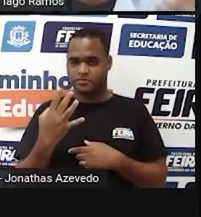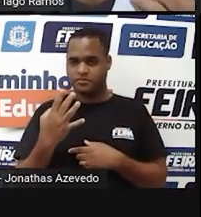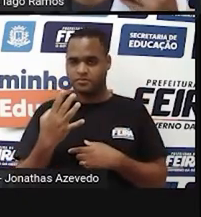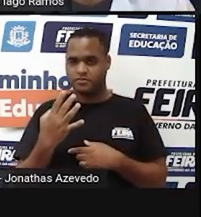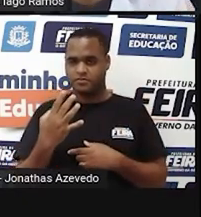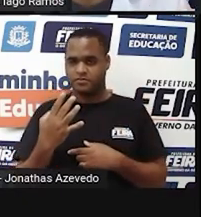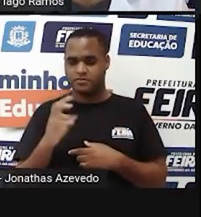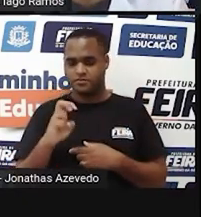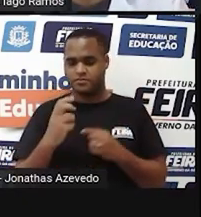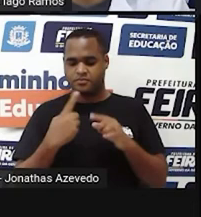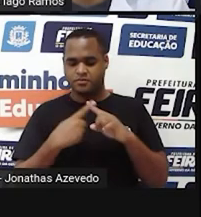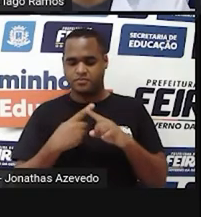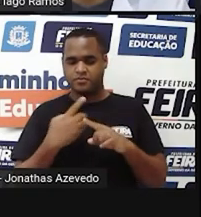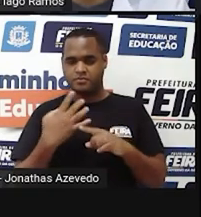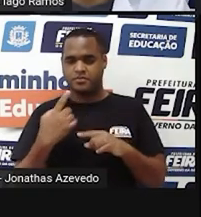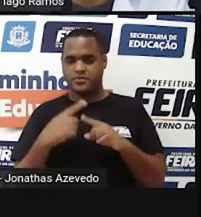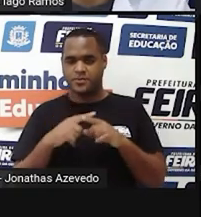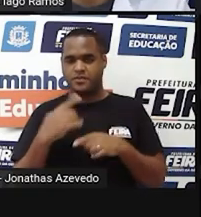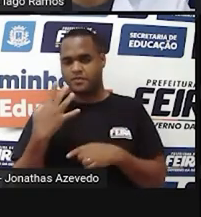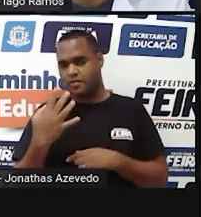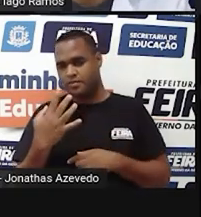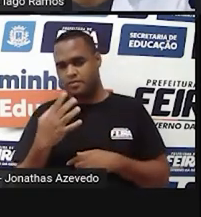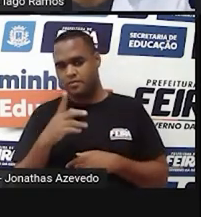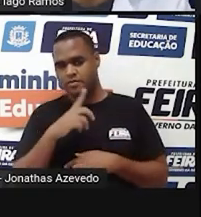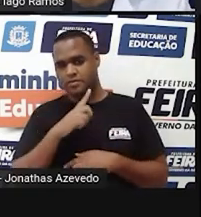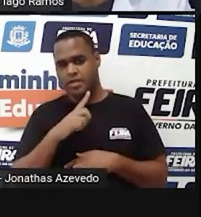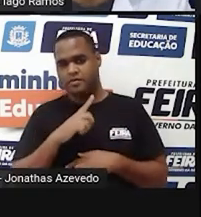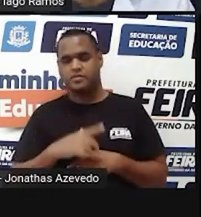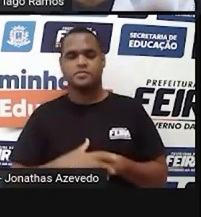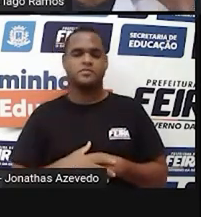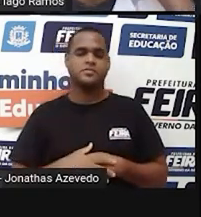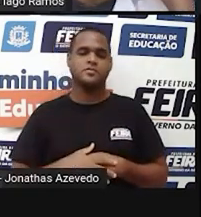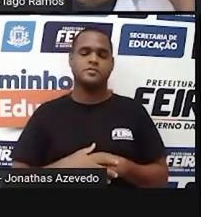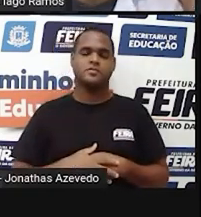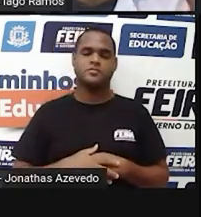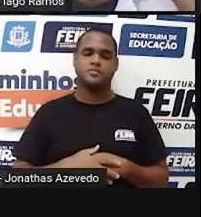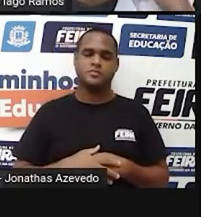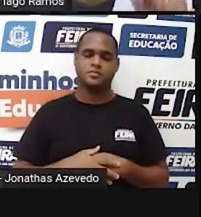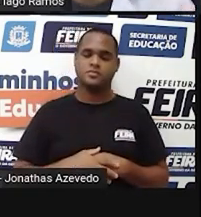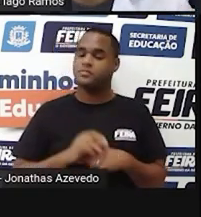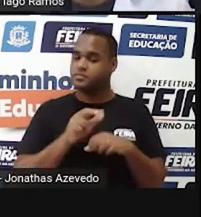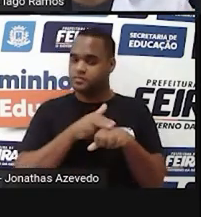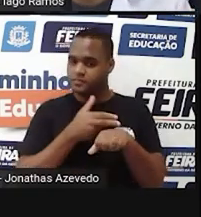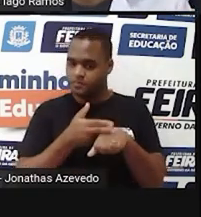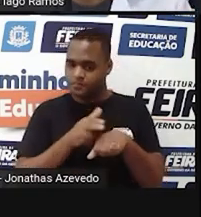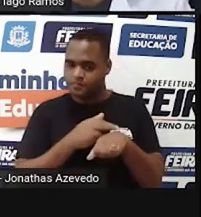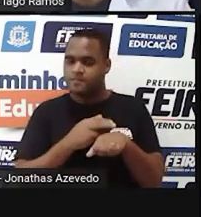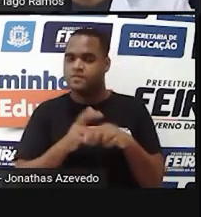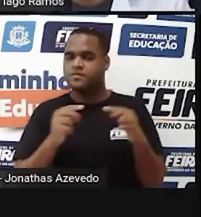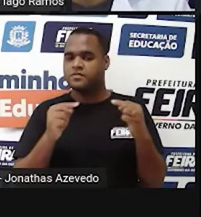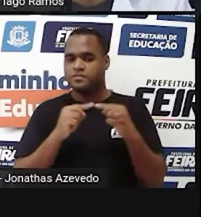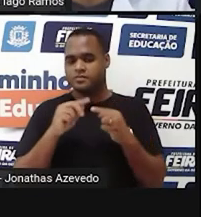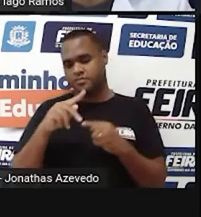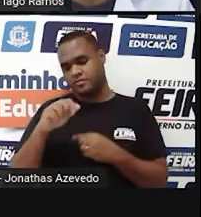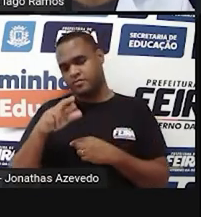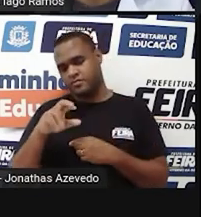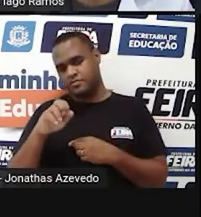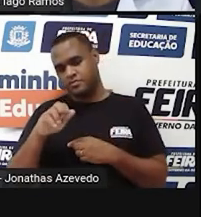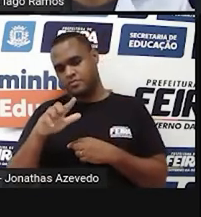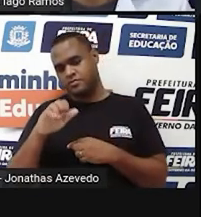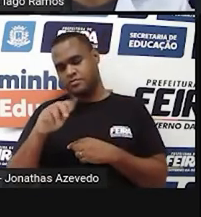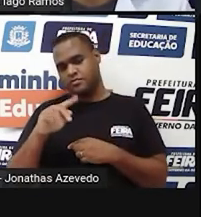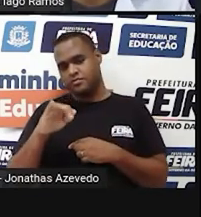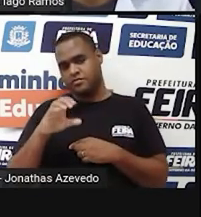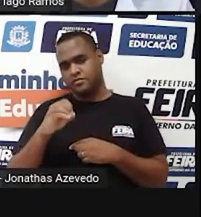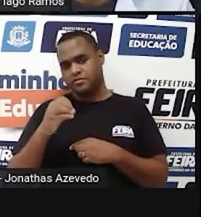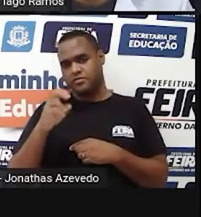54 vai multiplicar pelo 4 que sobrou. Então o volume do chocolate no formato de paralelepípedo vai ser 54